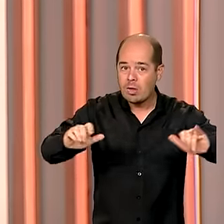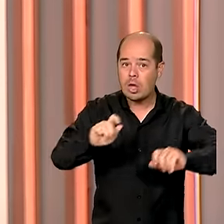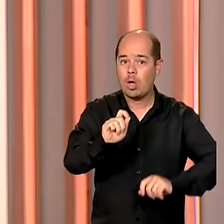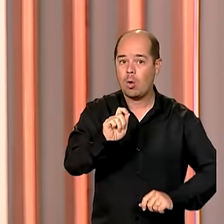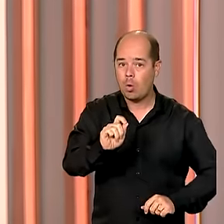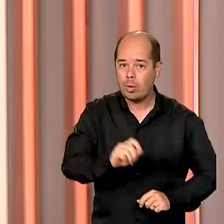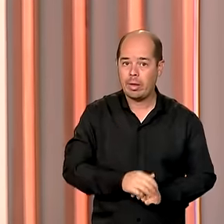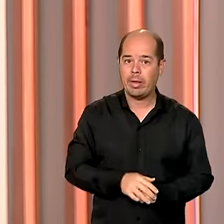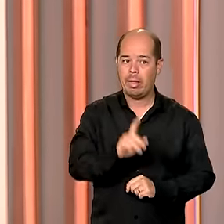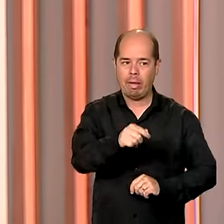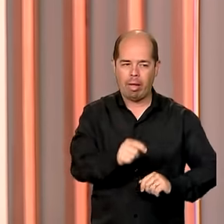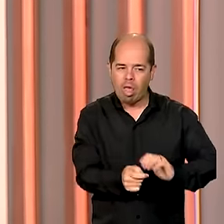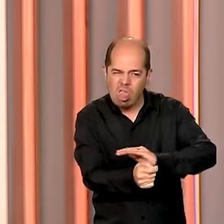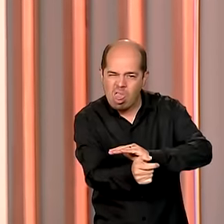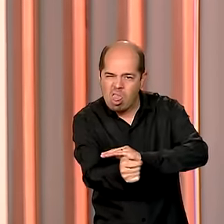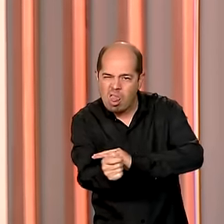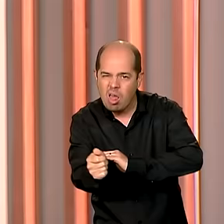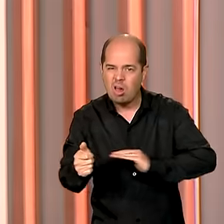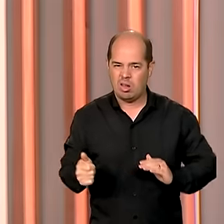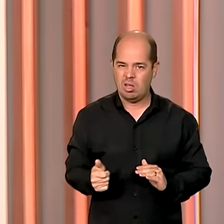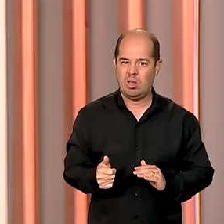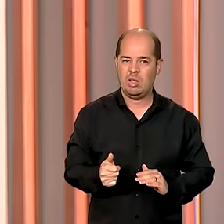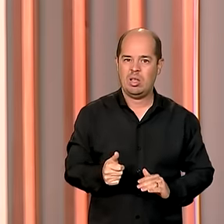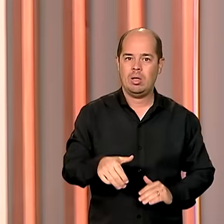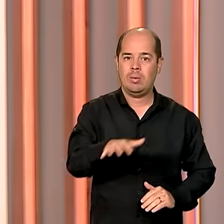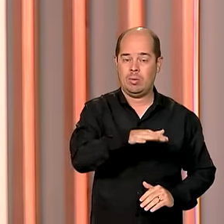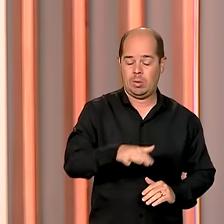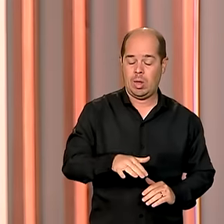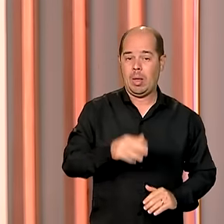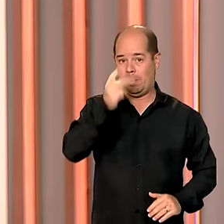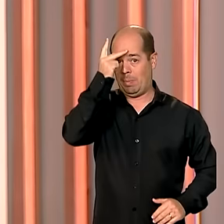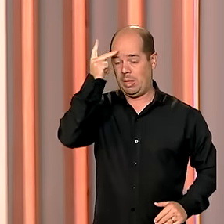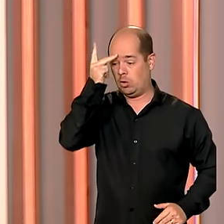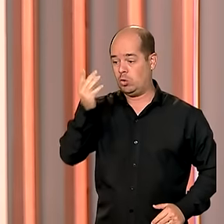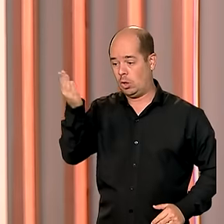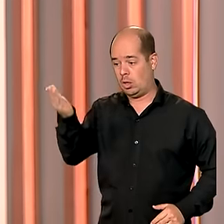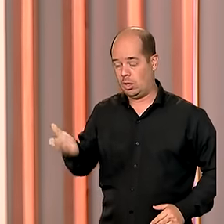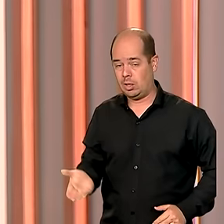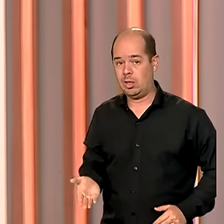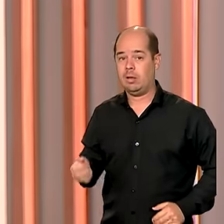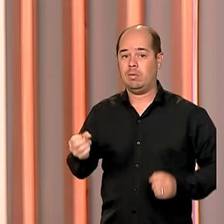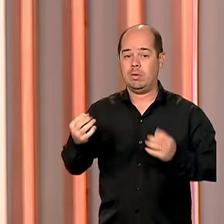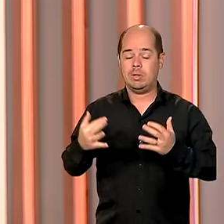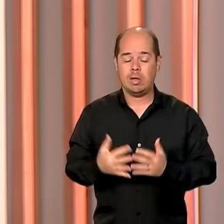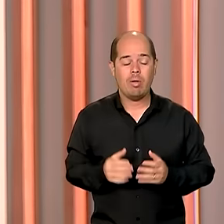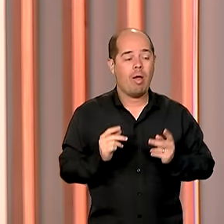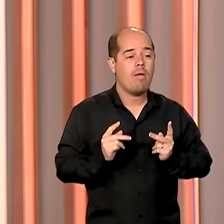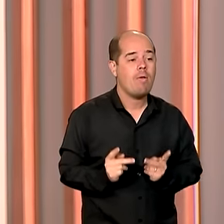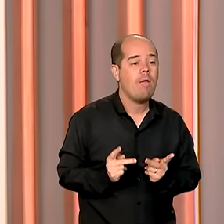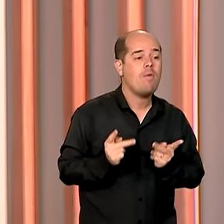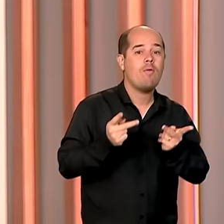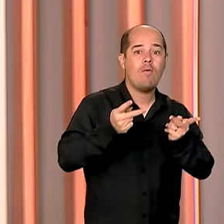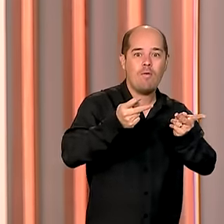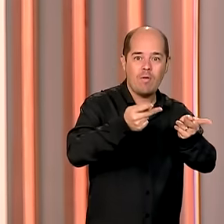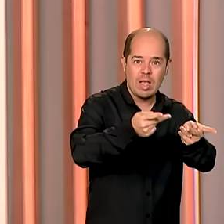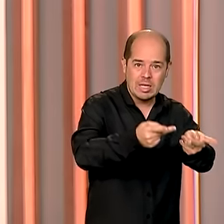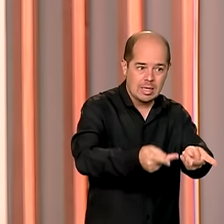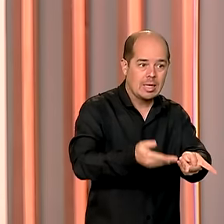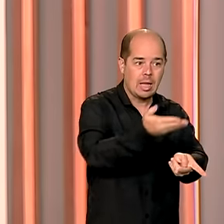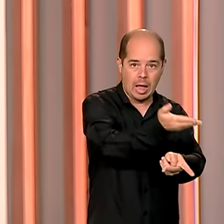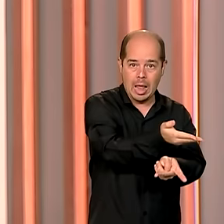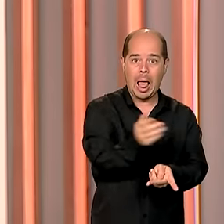e pensionistas. Pessoas estão se passando por servidores do INSS, visitando beneficiários em casa para,